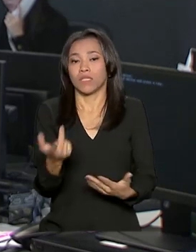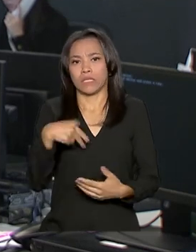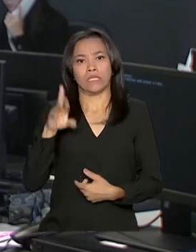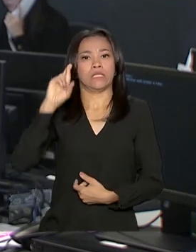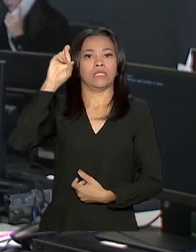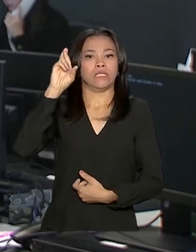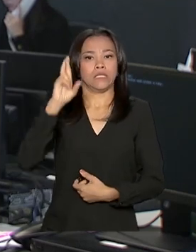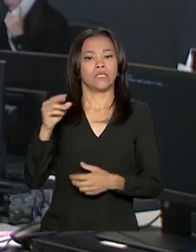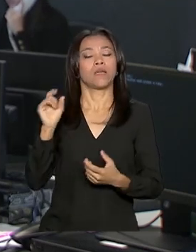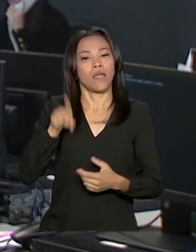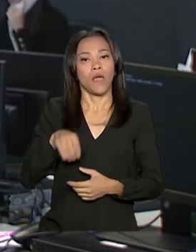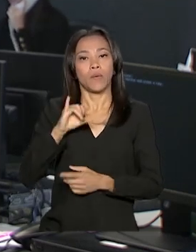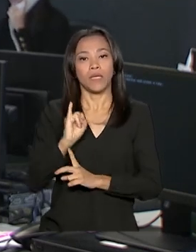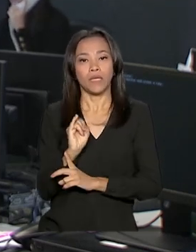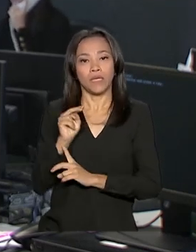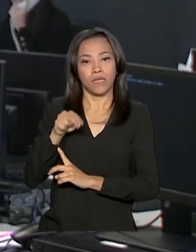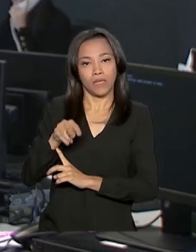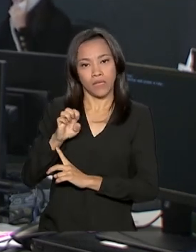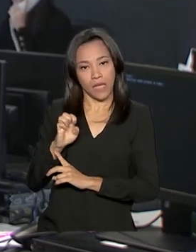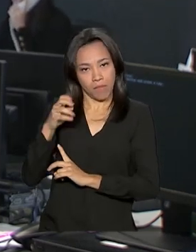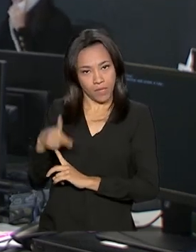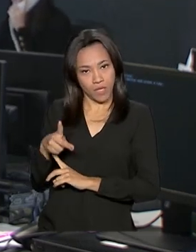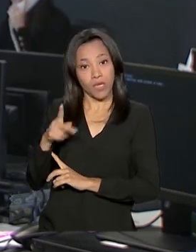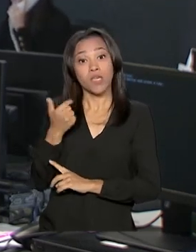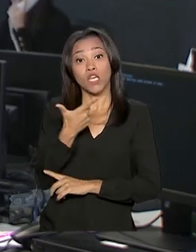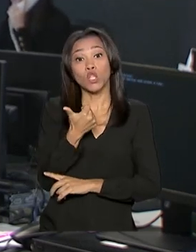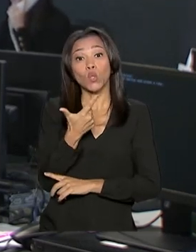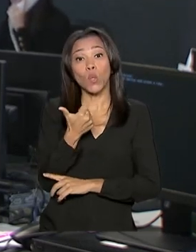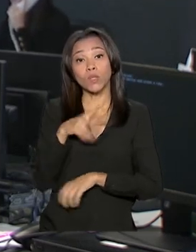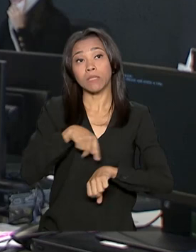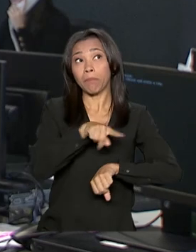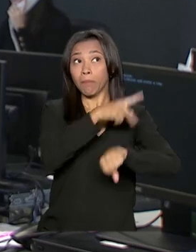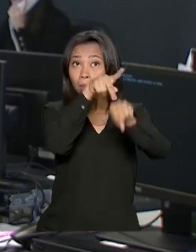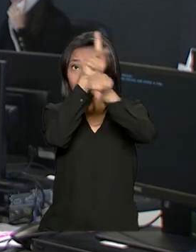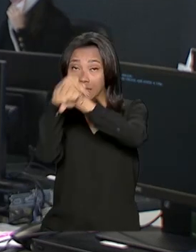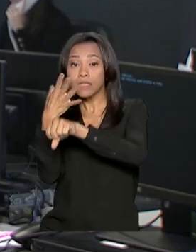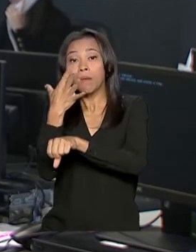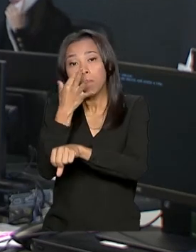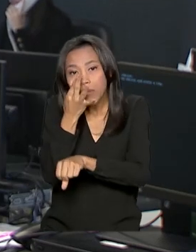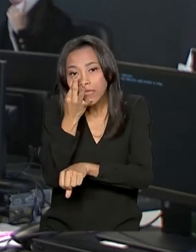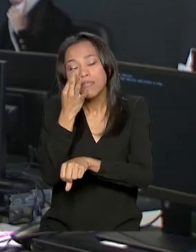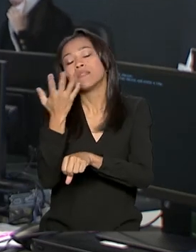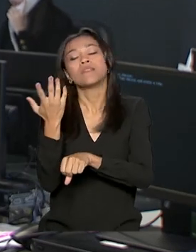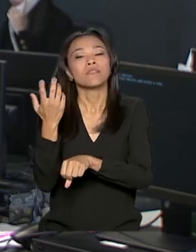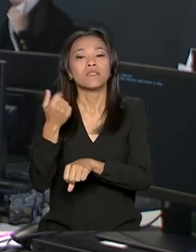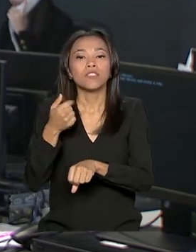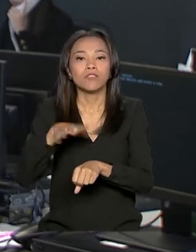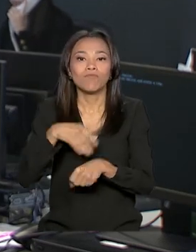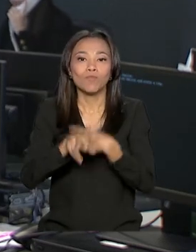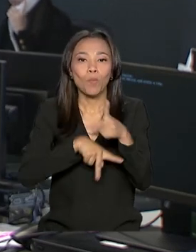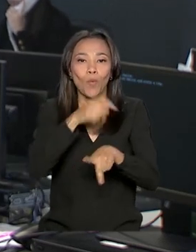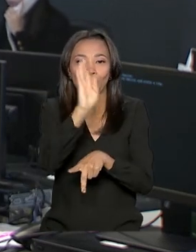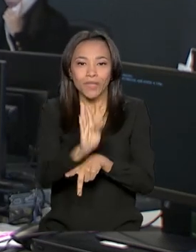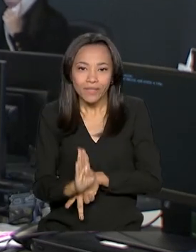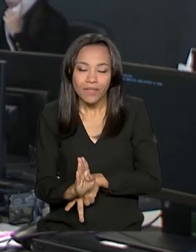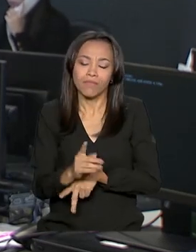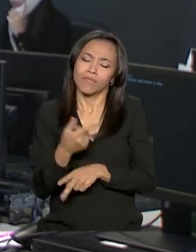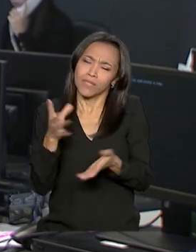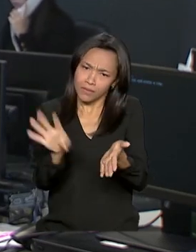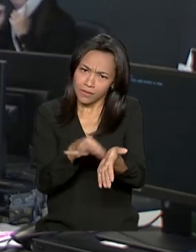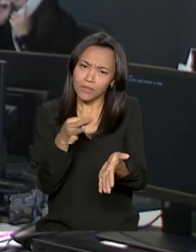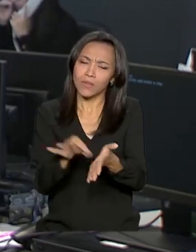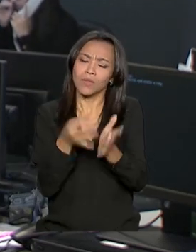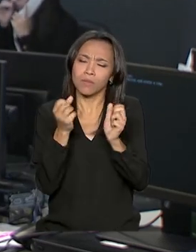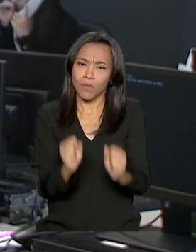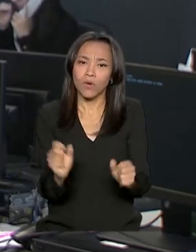o órgão responsável pelo exame, irá aplicar a prova em 12 países, onde a presença de brasileiros é mais intensa. As inscrições podem ser